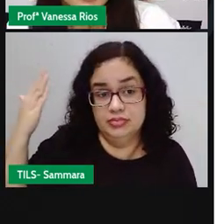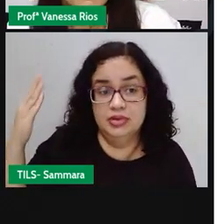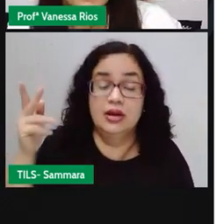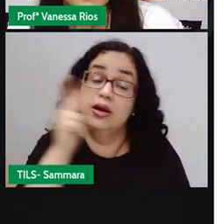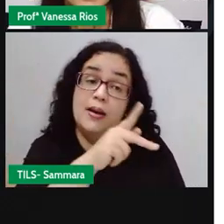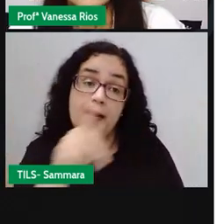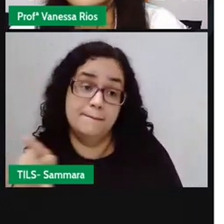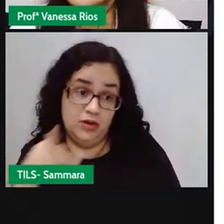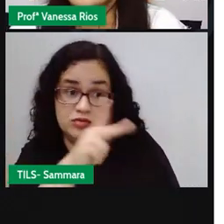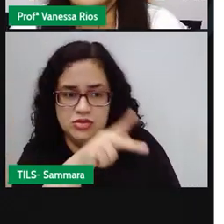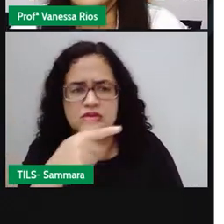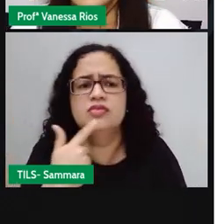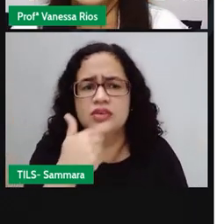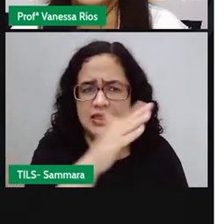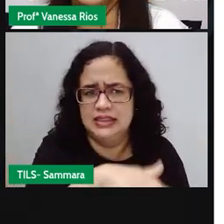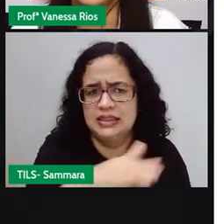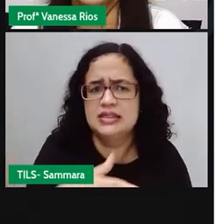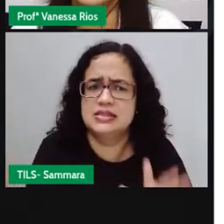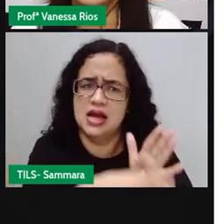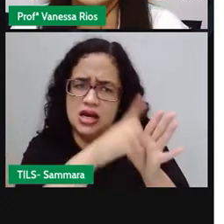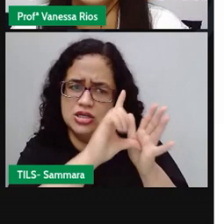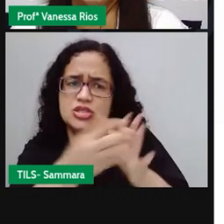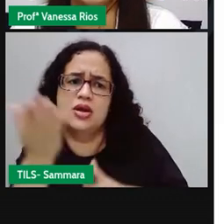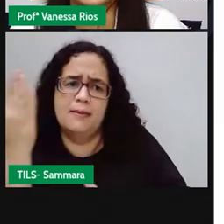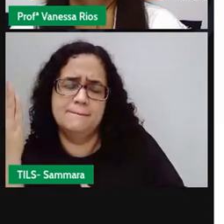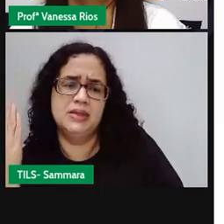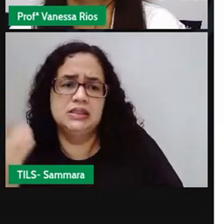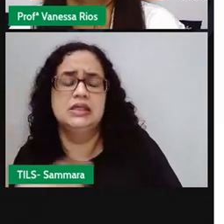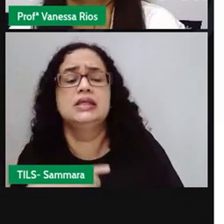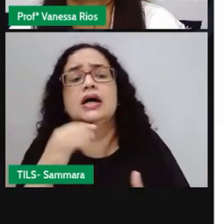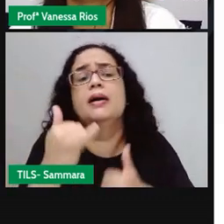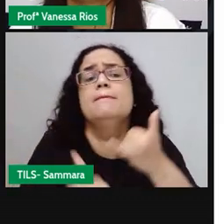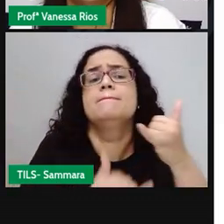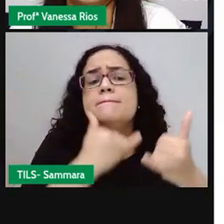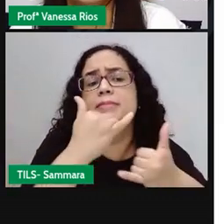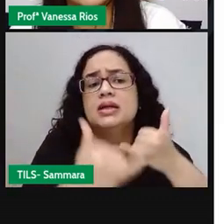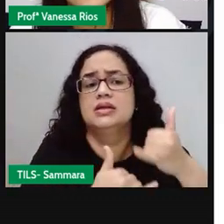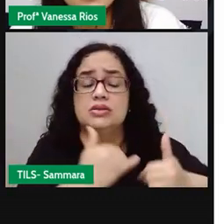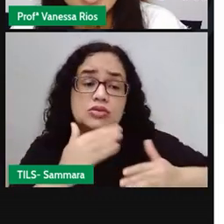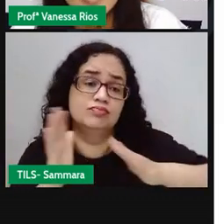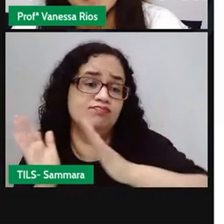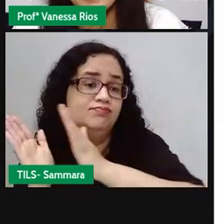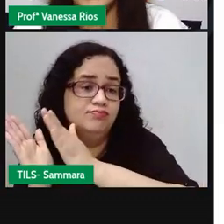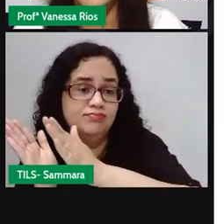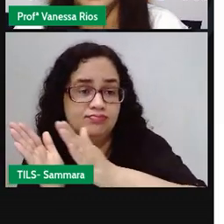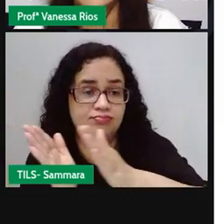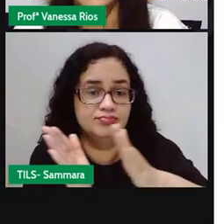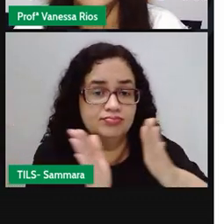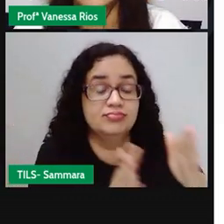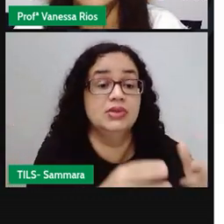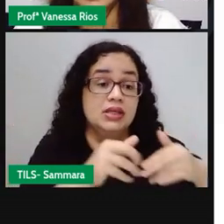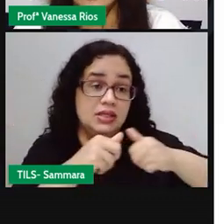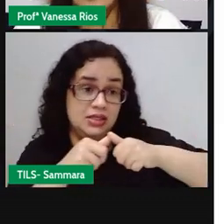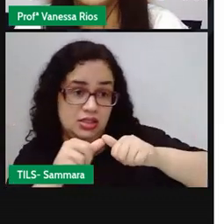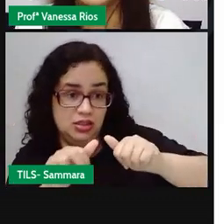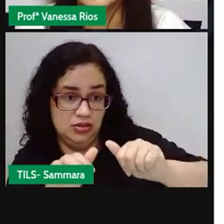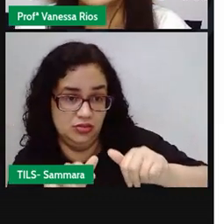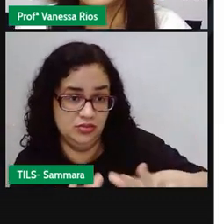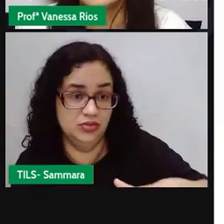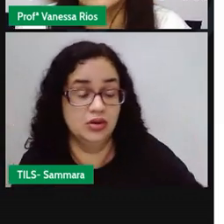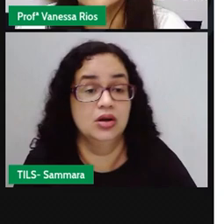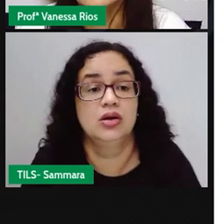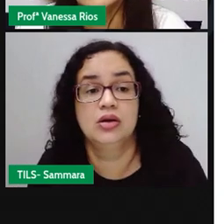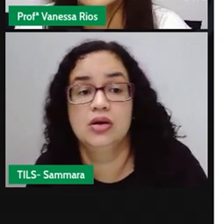criança. Mas existem brincadeiras aí, ó, que passam por entre os tempos e permanecem, né? Como